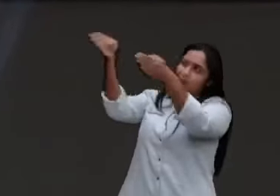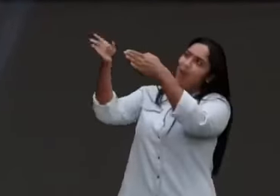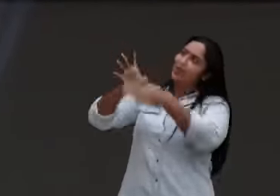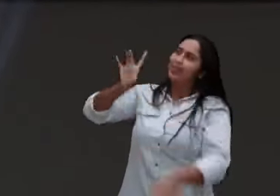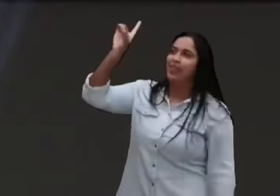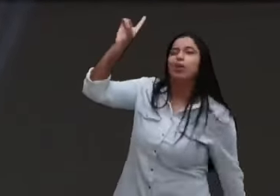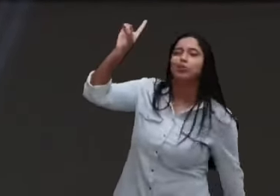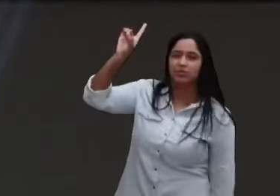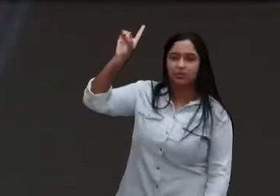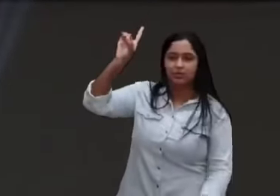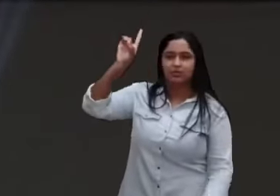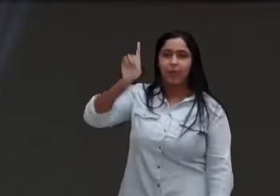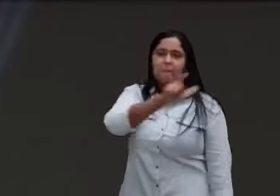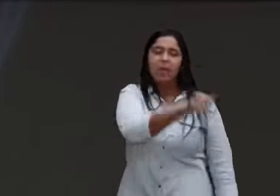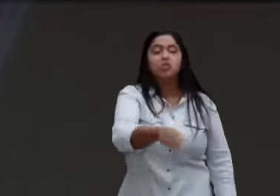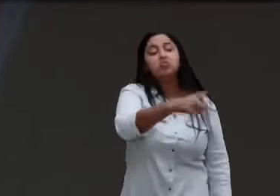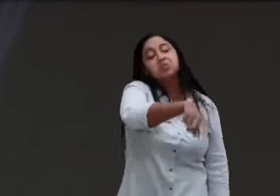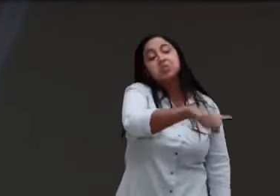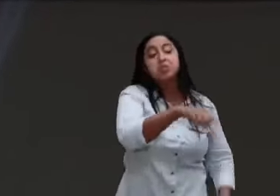quem pode corresponder. Assim ou não?